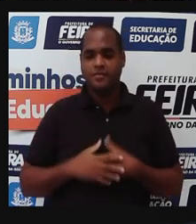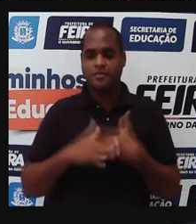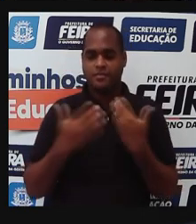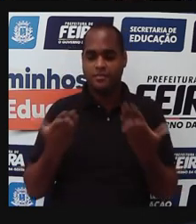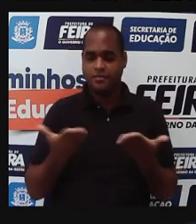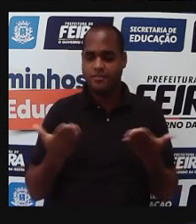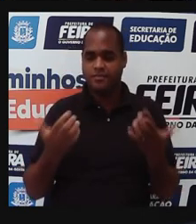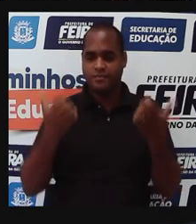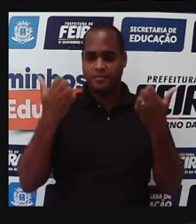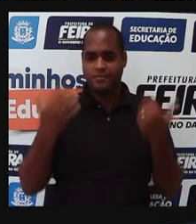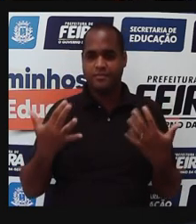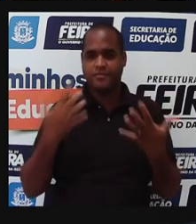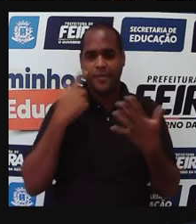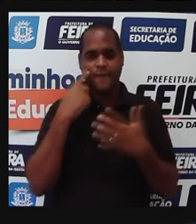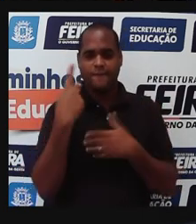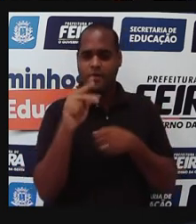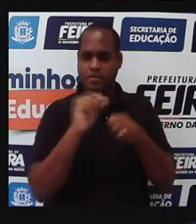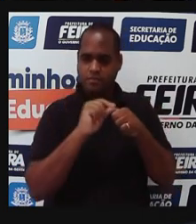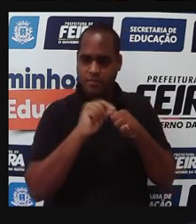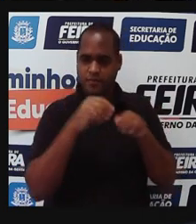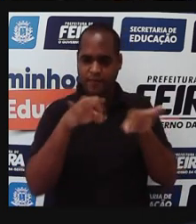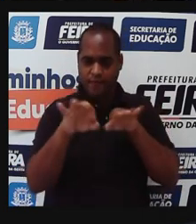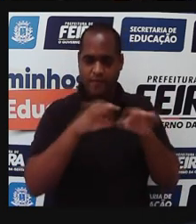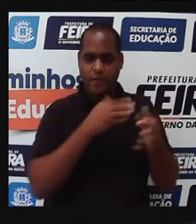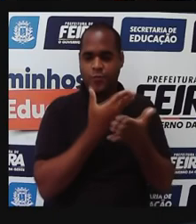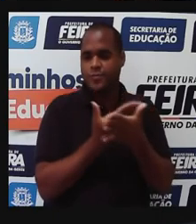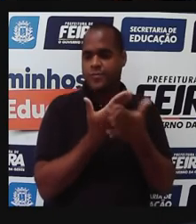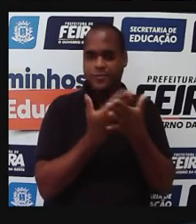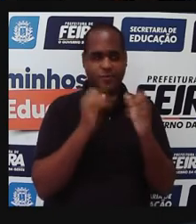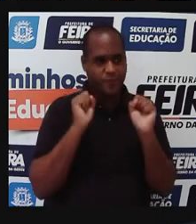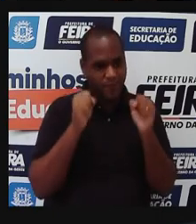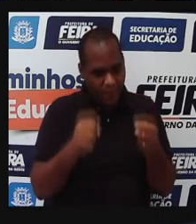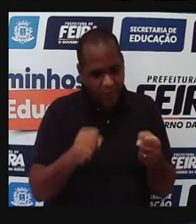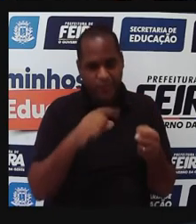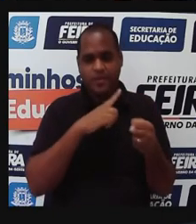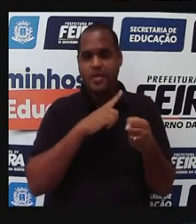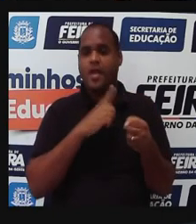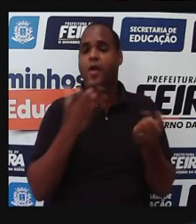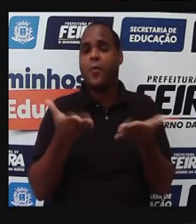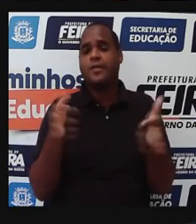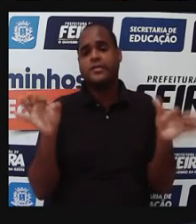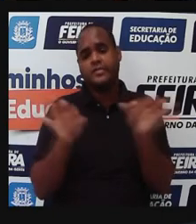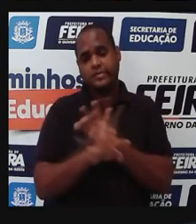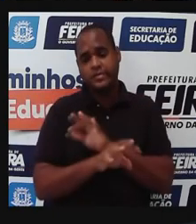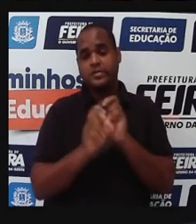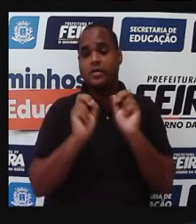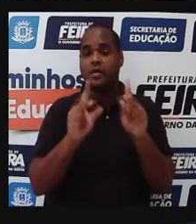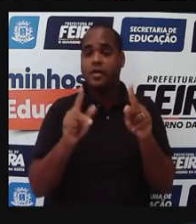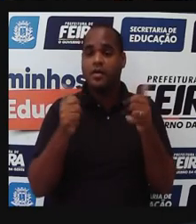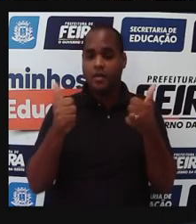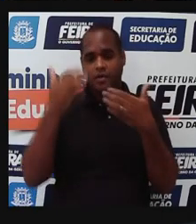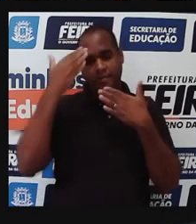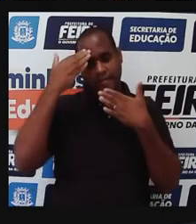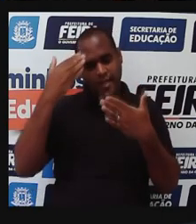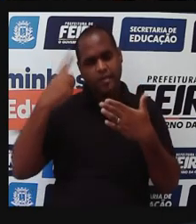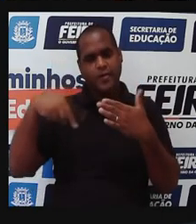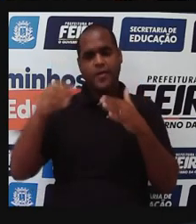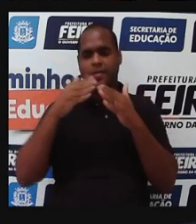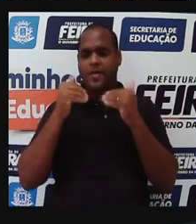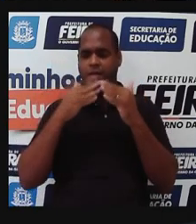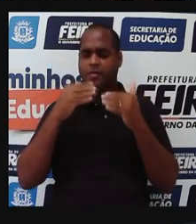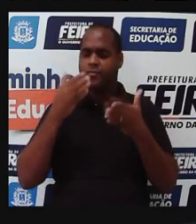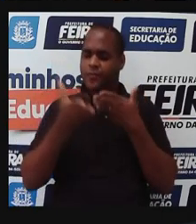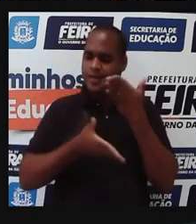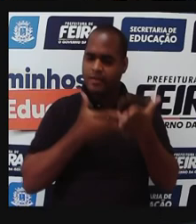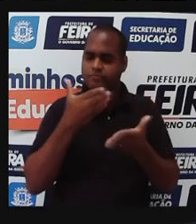Agora é a sua vez de fazer as atividades, de estudar um pouquinho mais, eu fico por aqui, agradeço, peço que vocês se